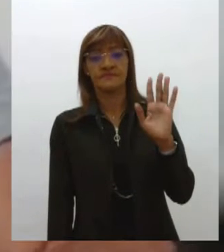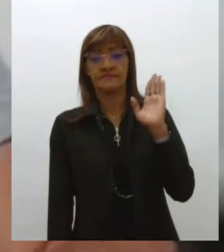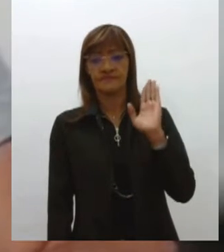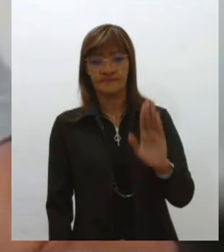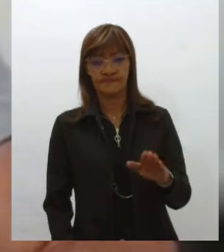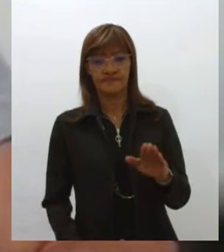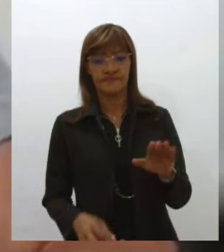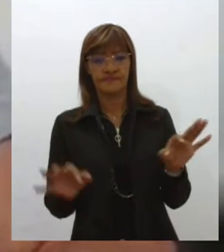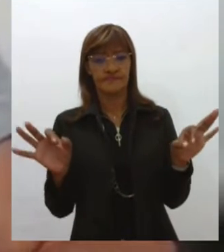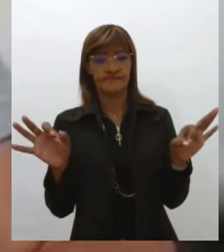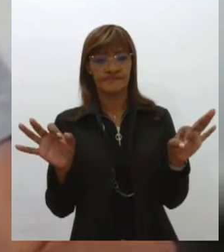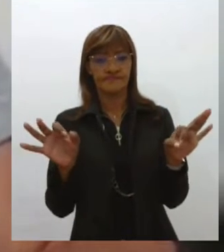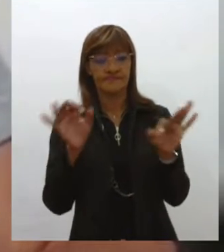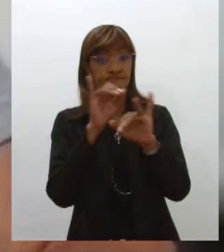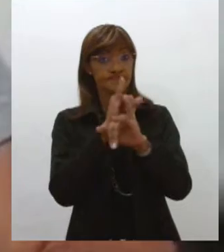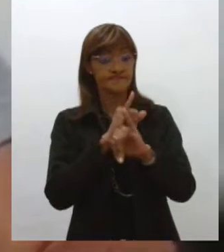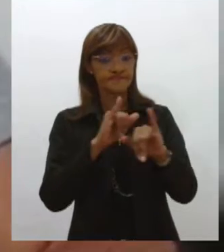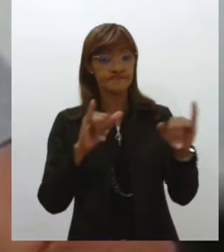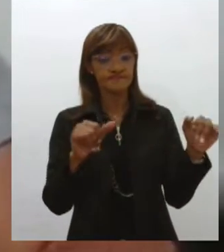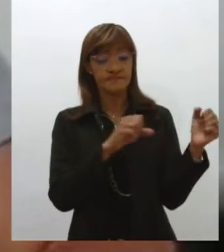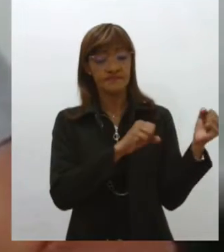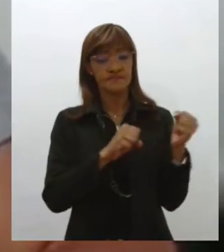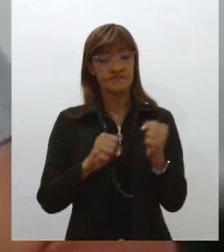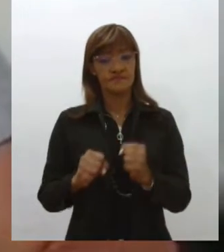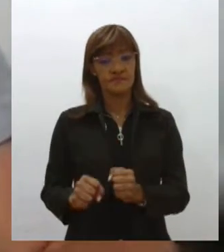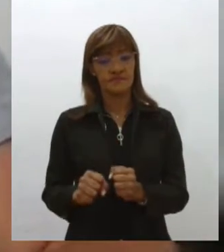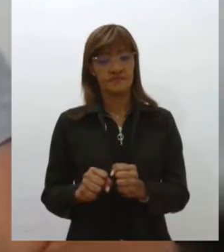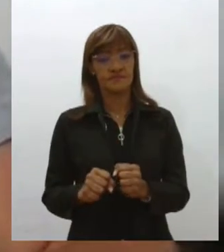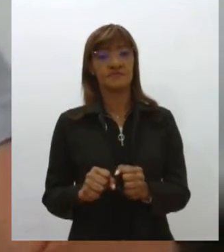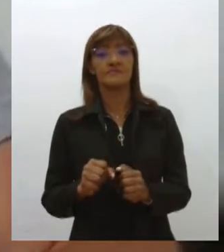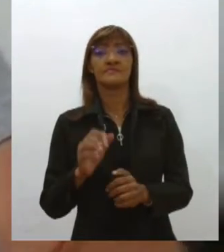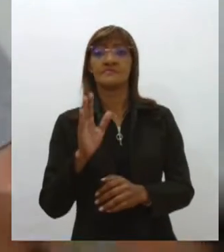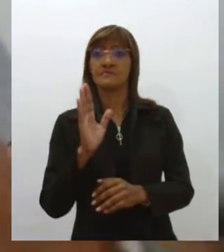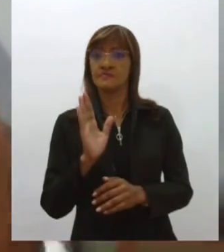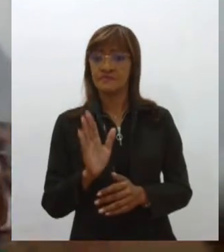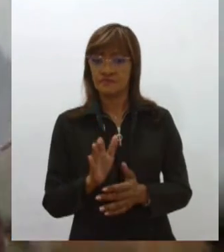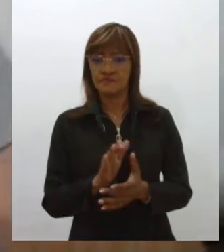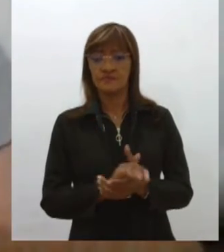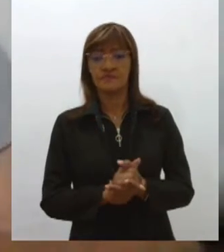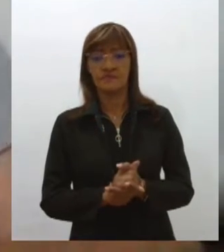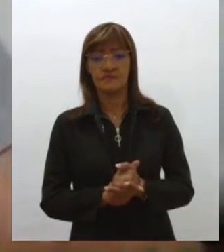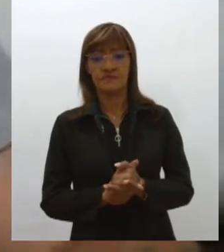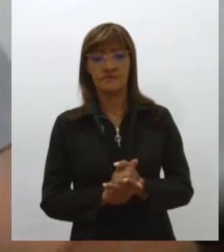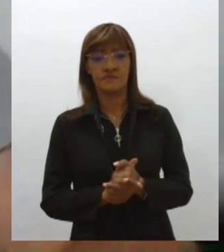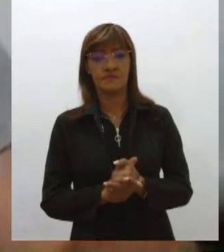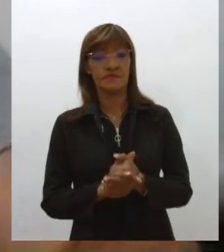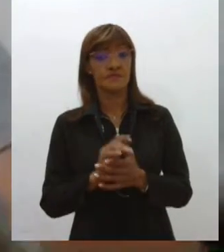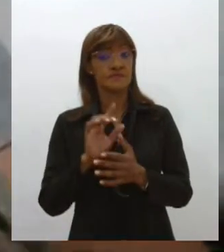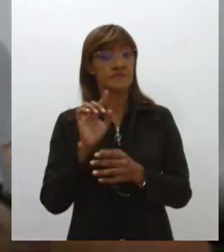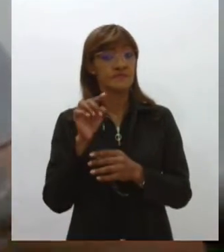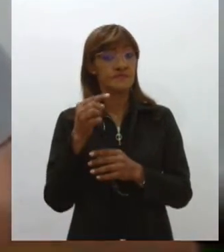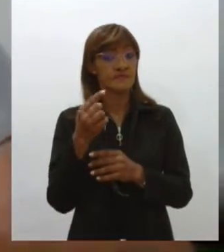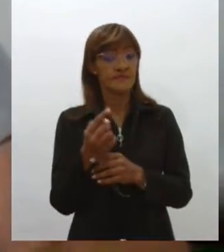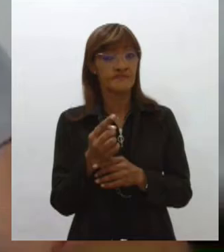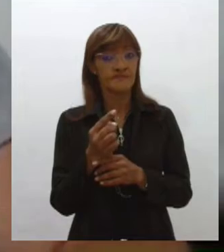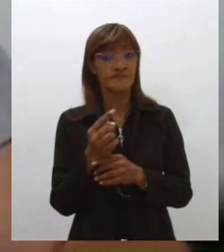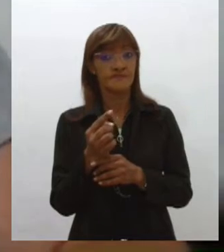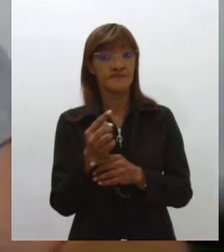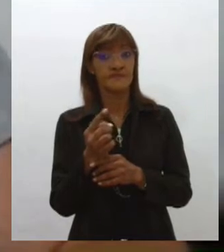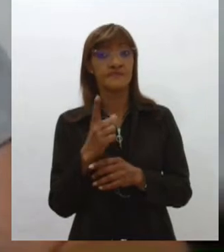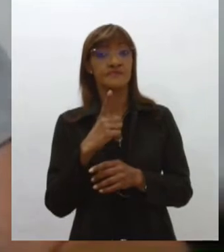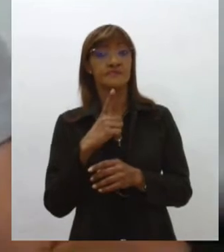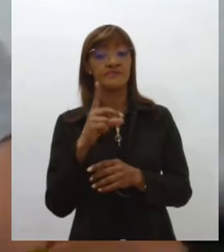da República, que a gente tem lá a República, e alguns dias depois a gente tem o Dia da Bandeira. Essa